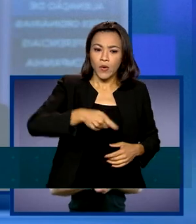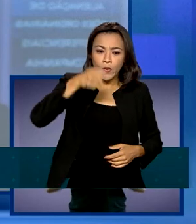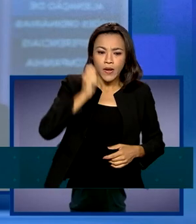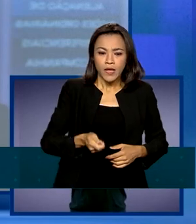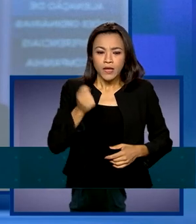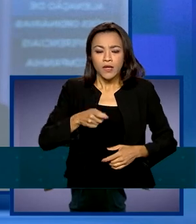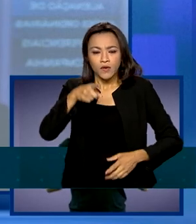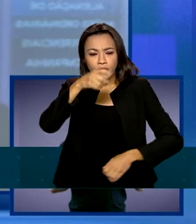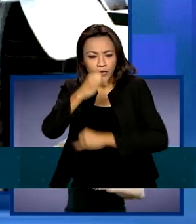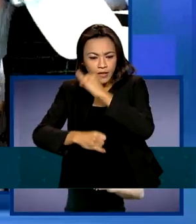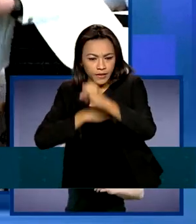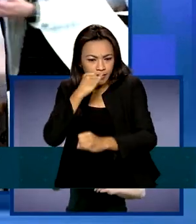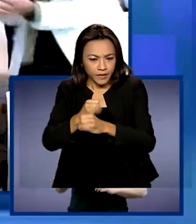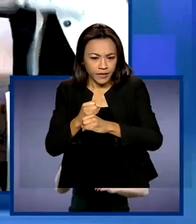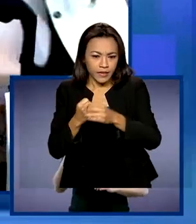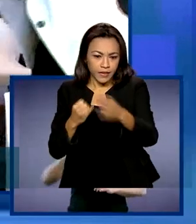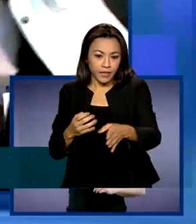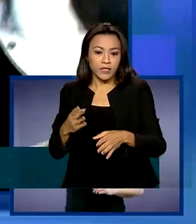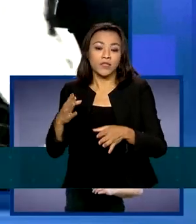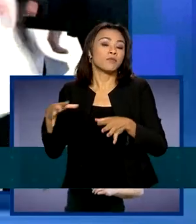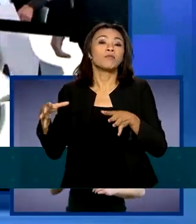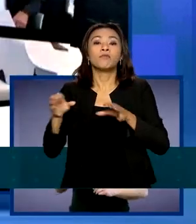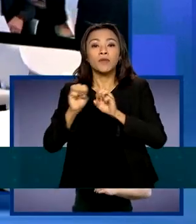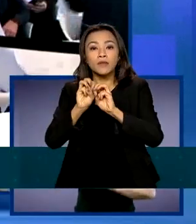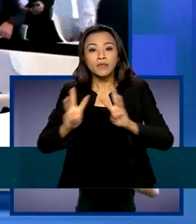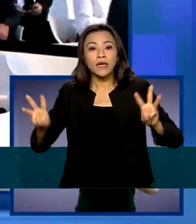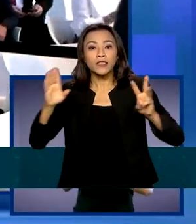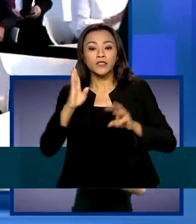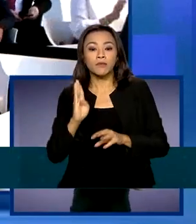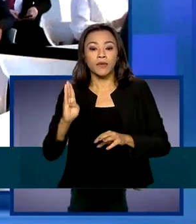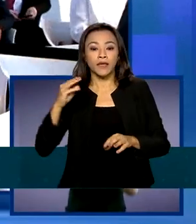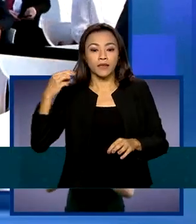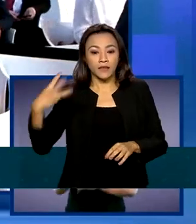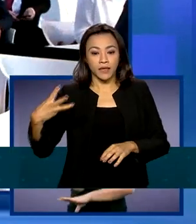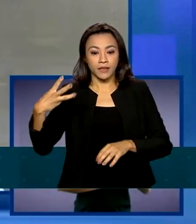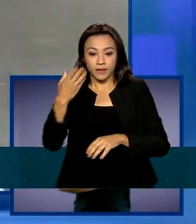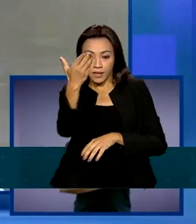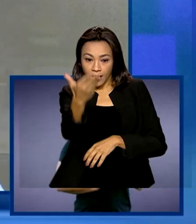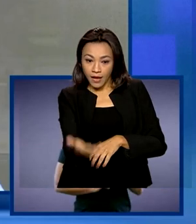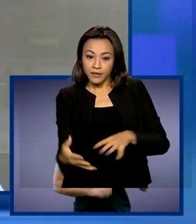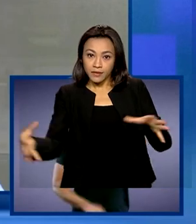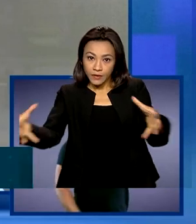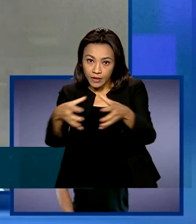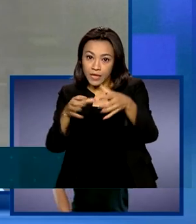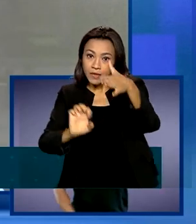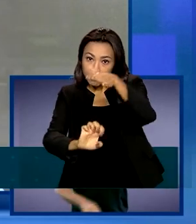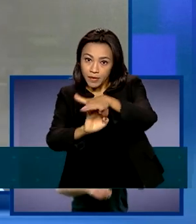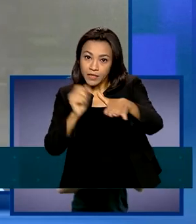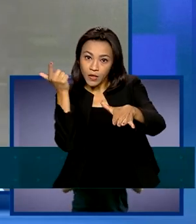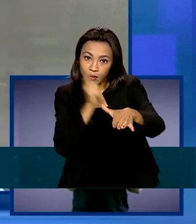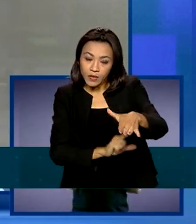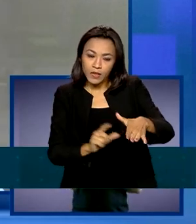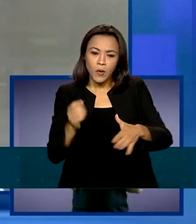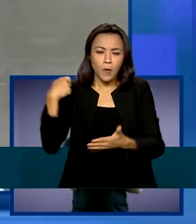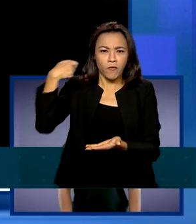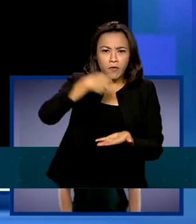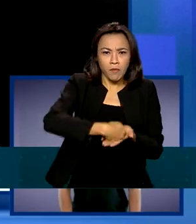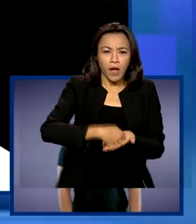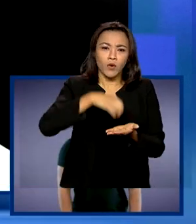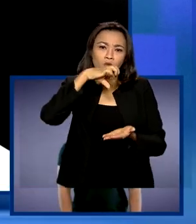pelo site da B3. A Companhia Florestal do Brasil foi a vencedora. O valor pago chegou a